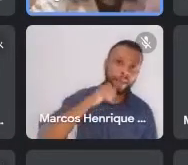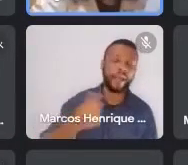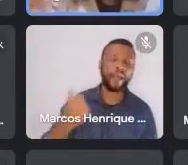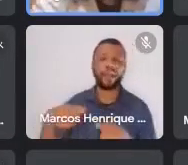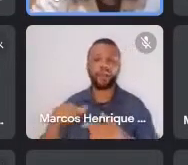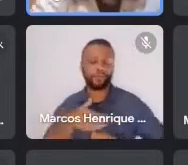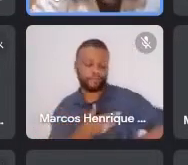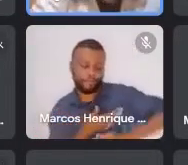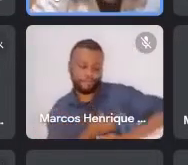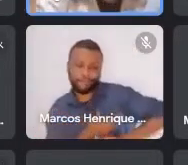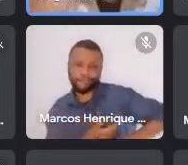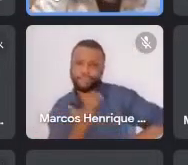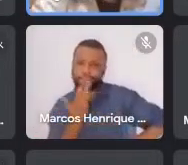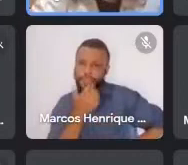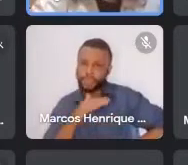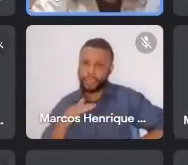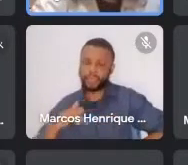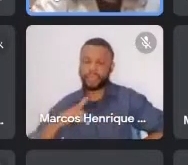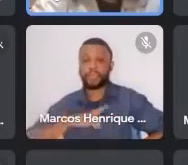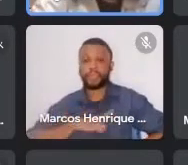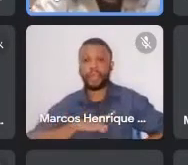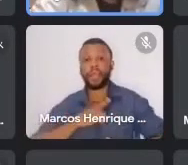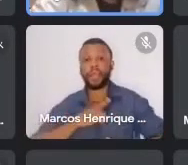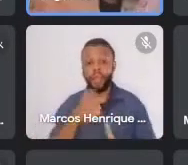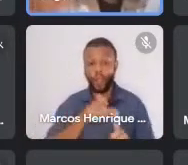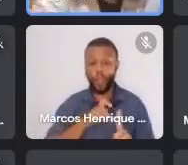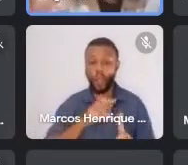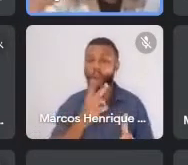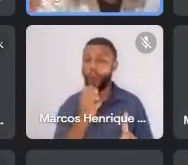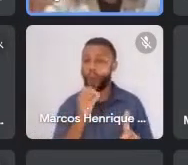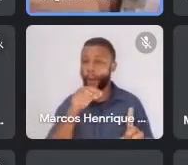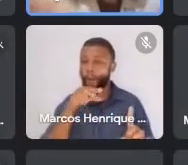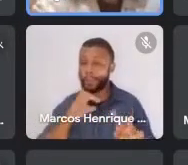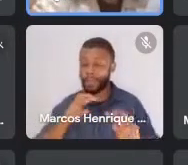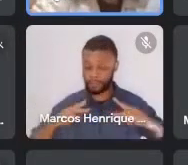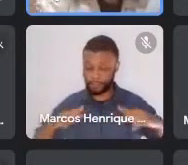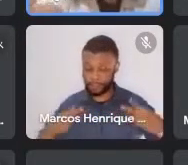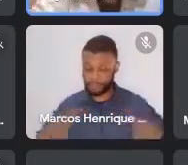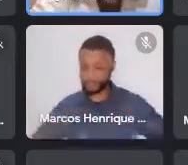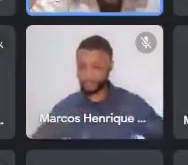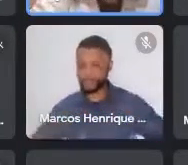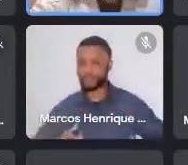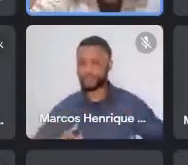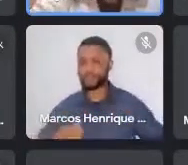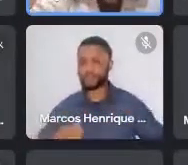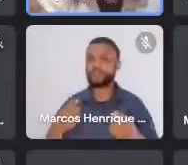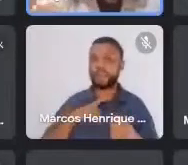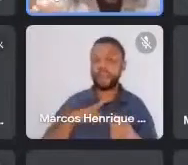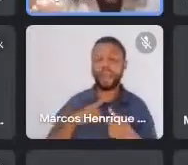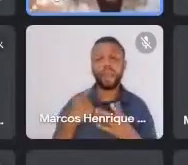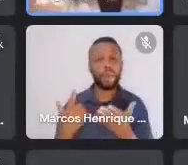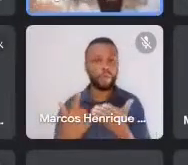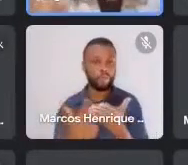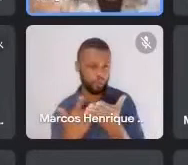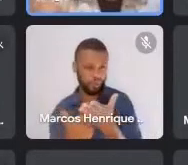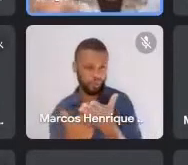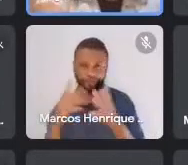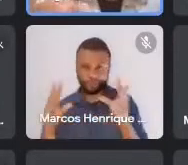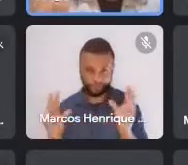pessoas, né? Assim, e a gente fala um pouco do livro de Euclides, mas também desafiando já para que as pessoas,